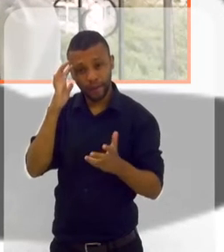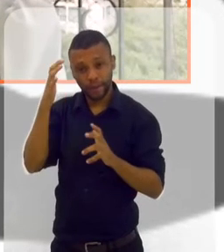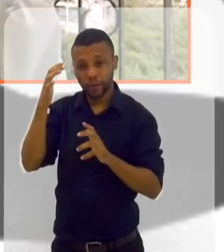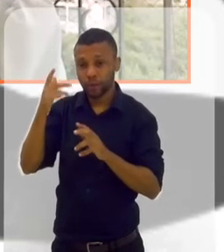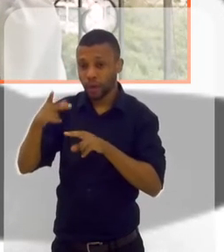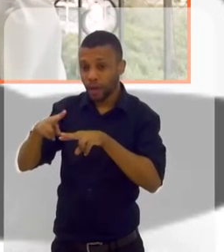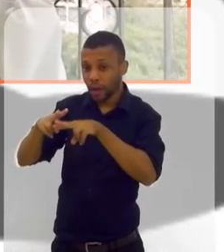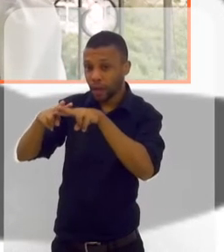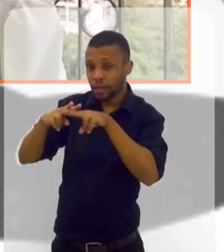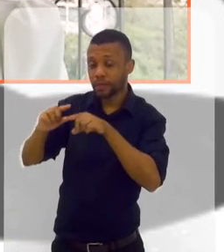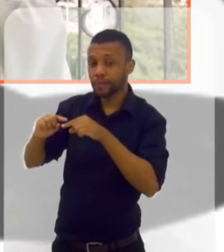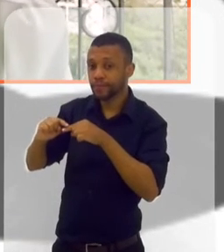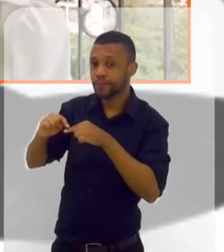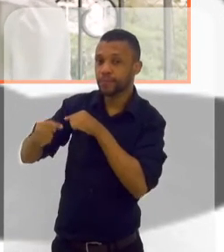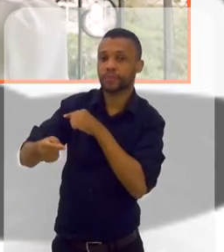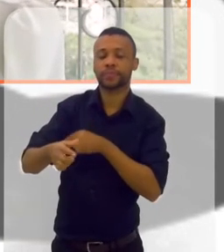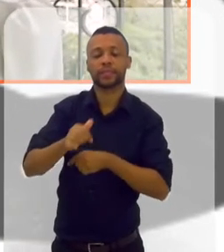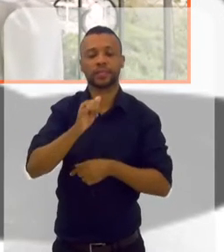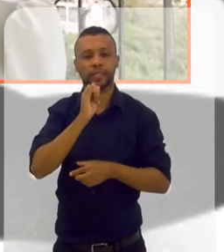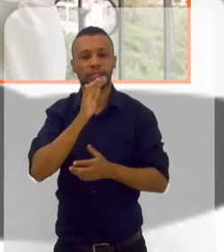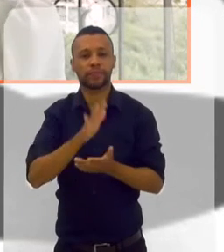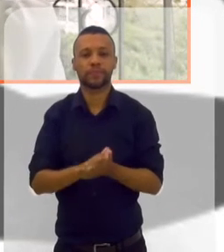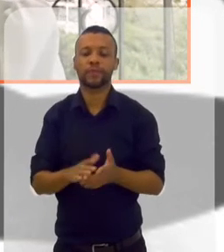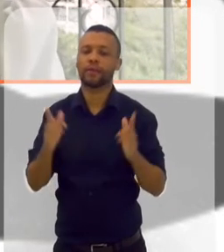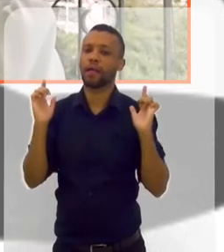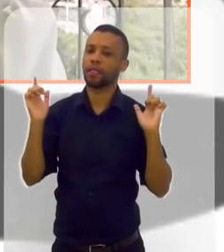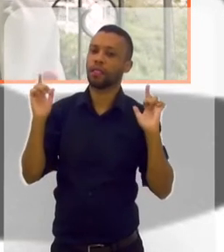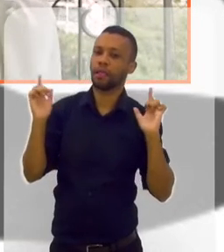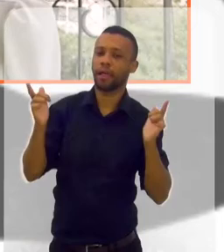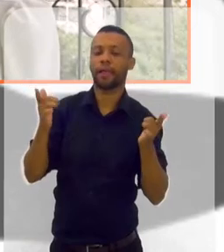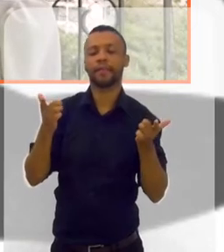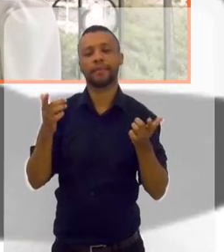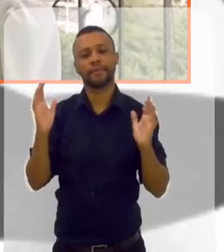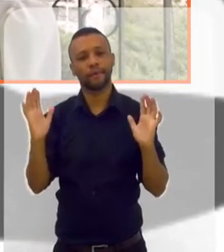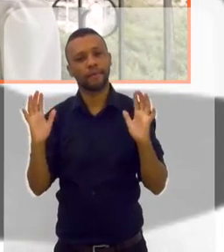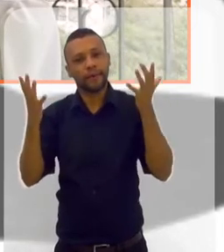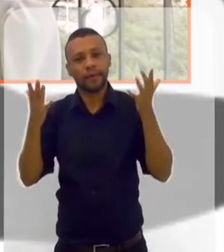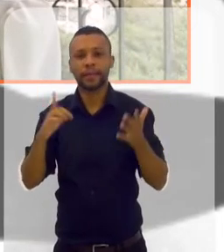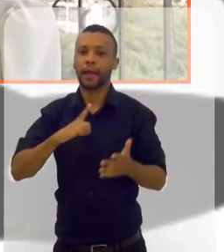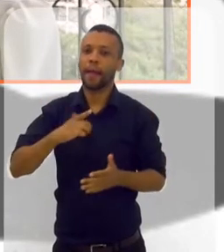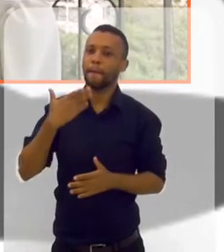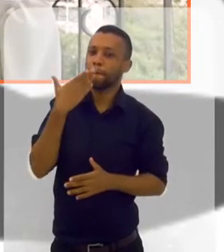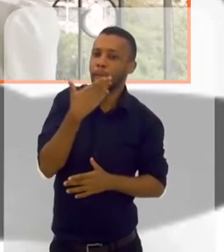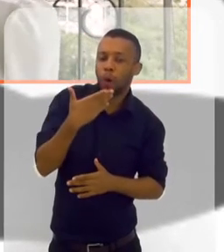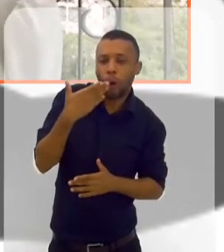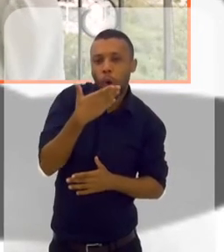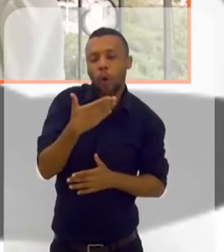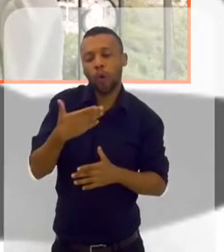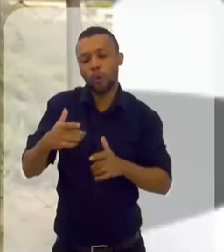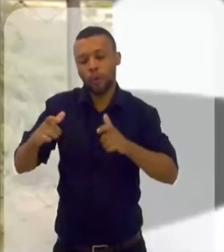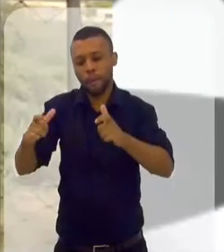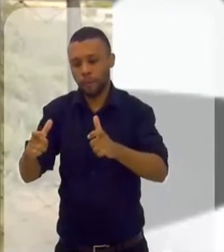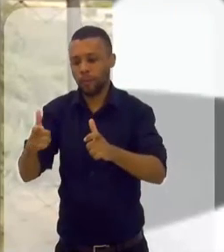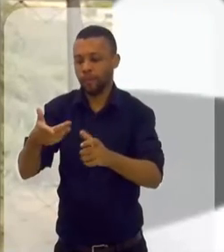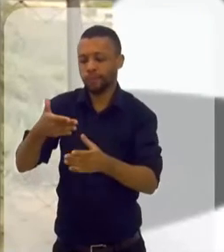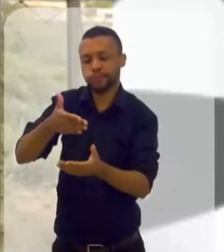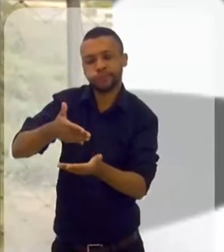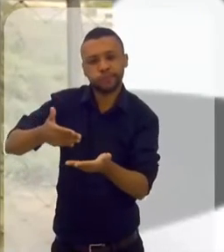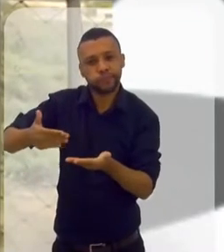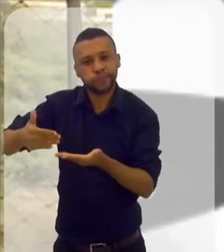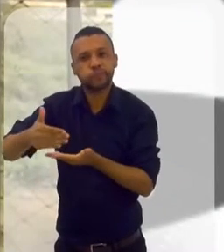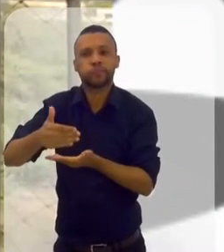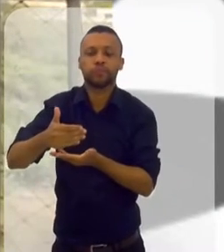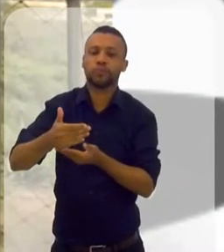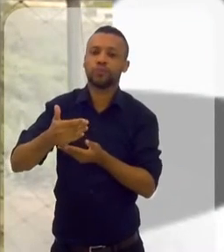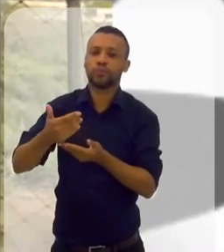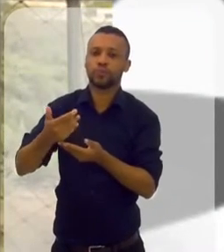reafirmar essa programação. Então, ela vai pra uma festa, e nessa festa tem bolo, doce, brigadeiro, tudo que ela nunca viu na vida dela, porque ela era muito pobre, ela não tinha condições de